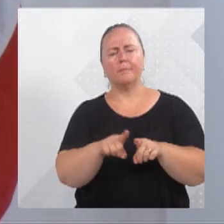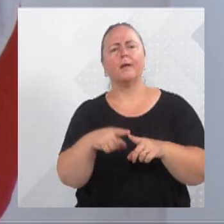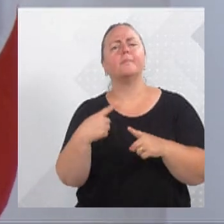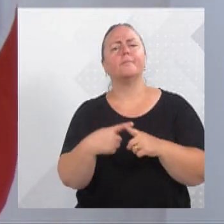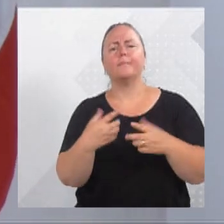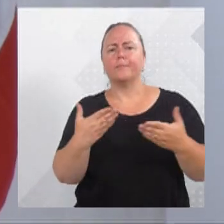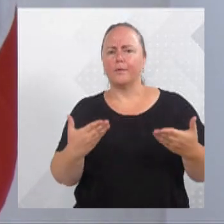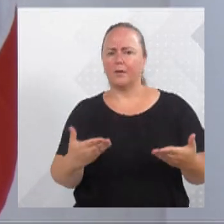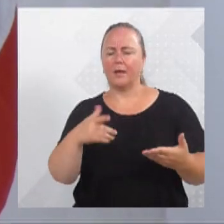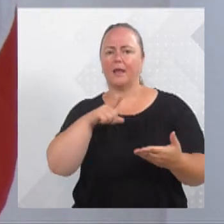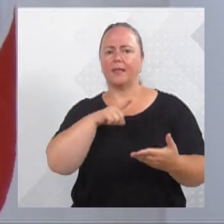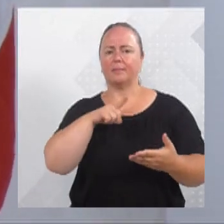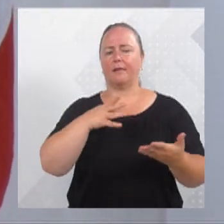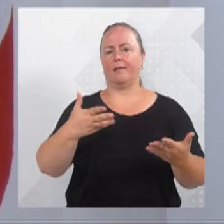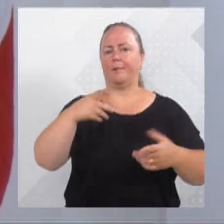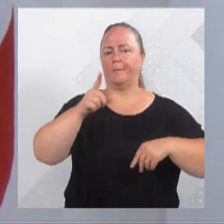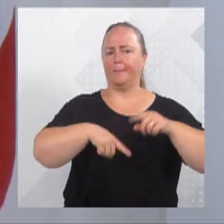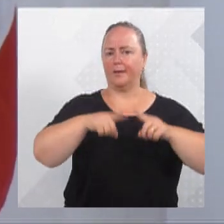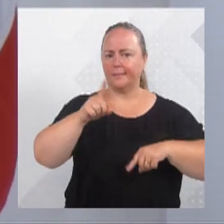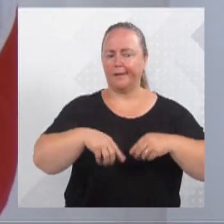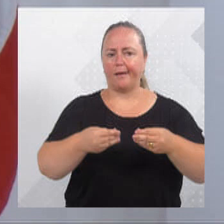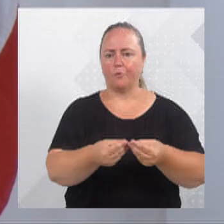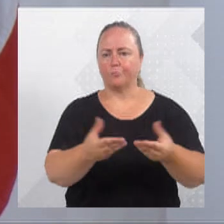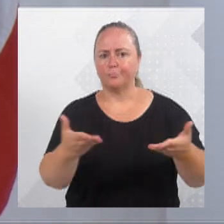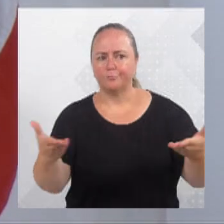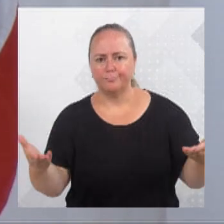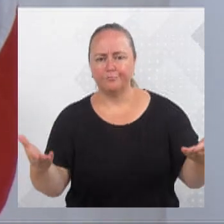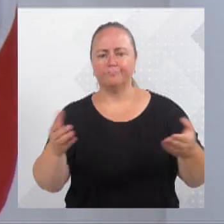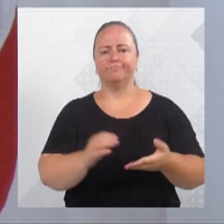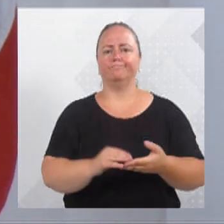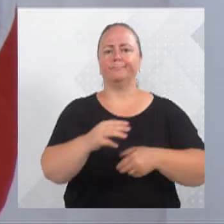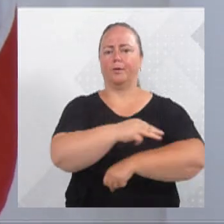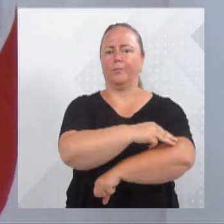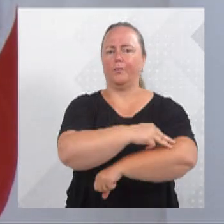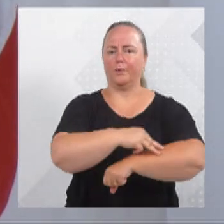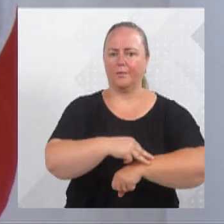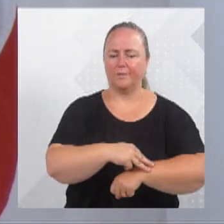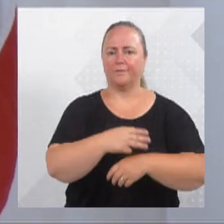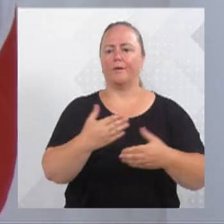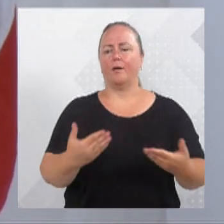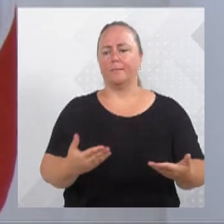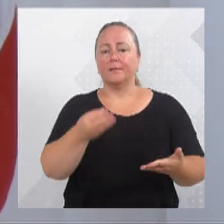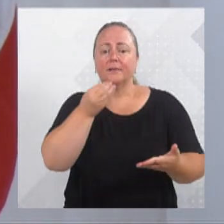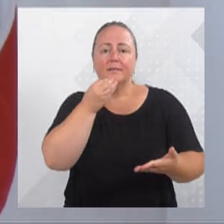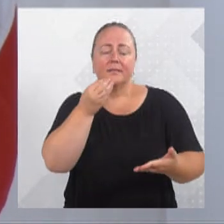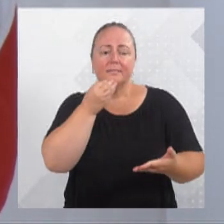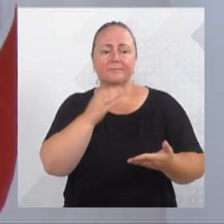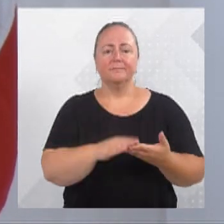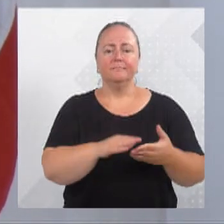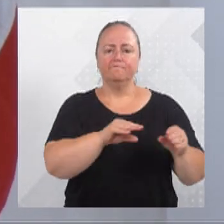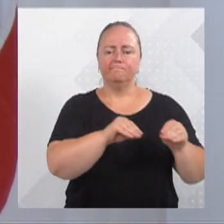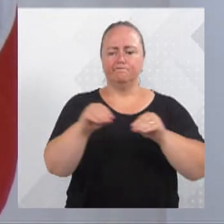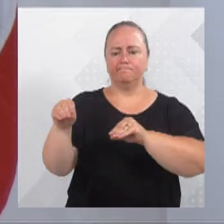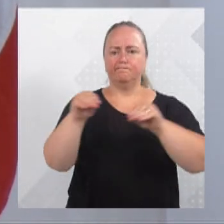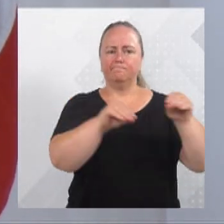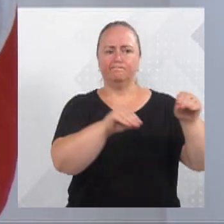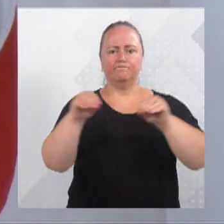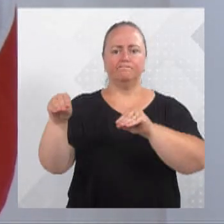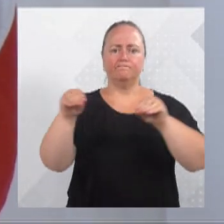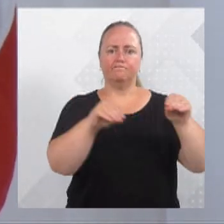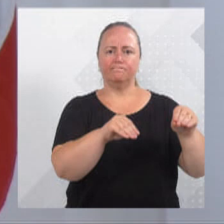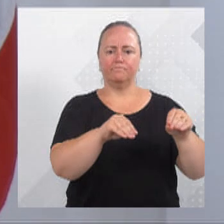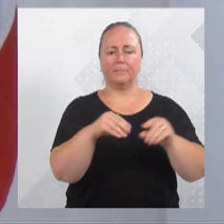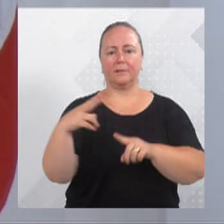nós estamos oferecendo material, nós estamos oferecendo uniforme e houve, naturalmente, uma migração de escolas